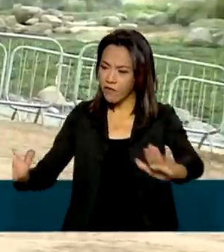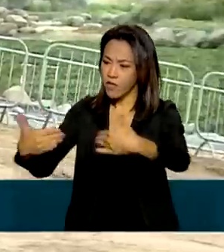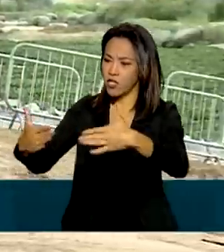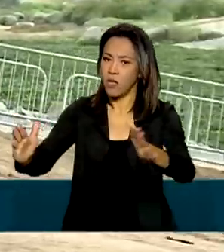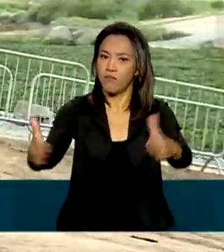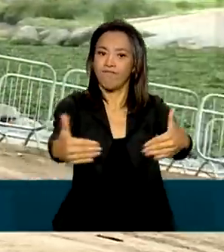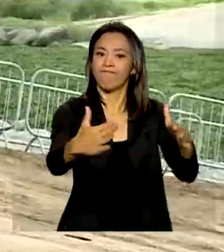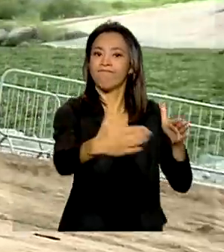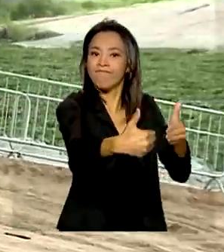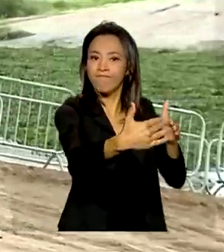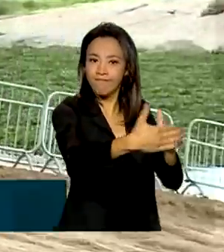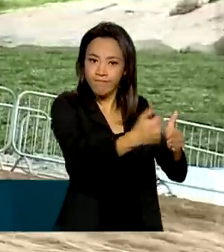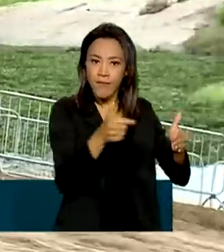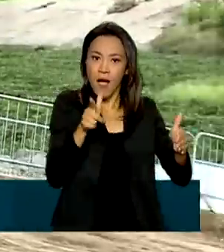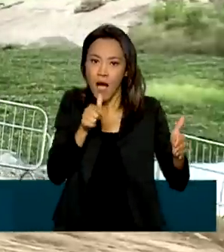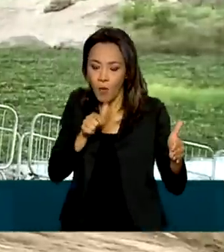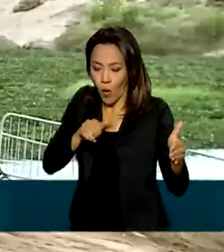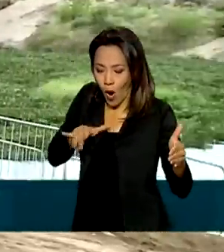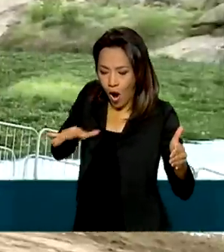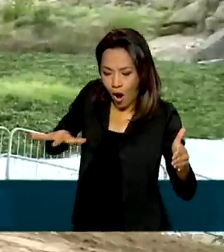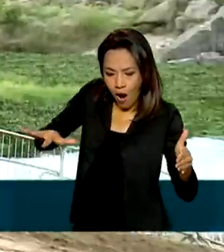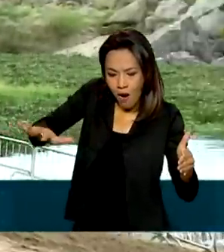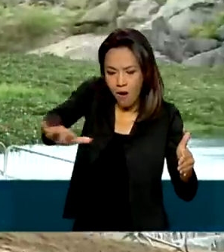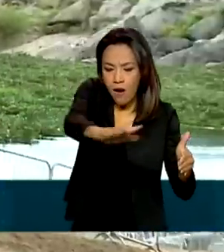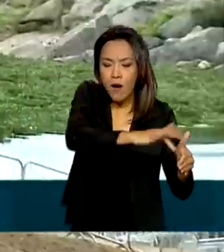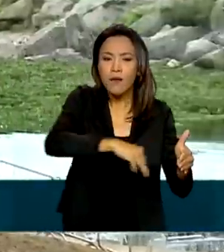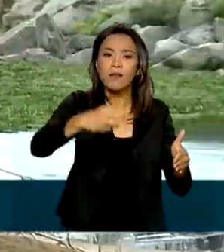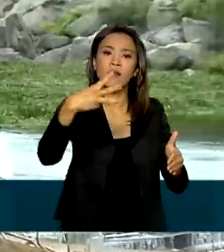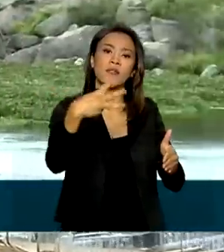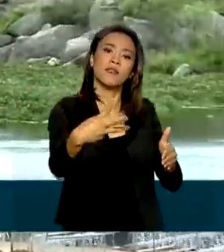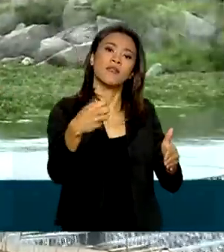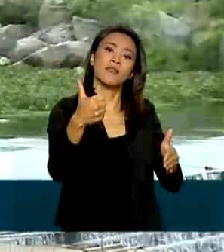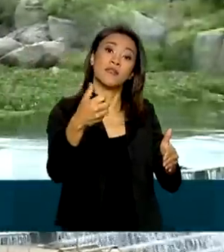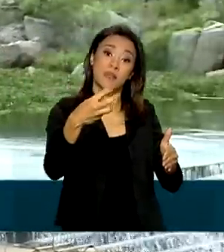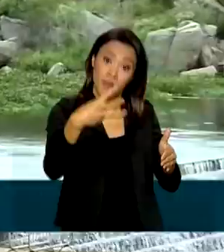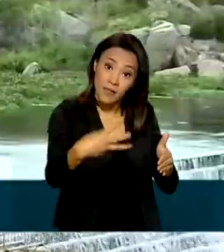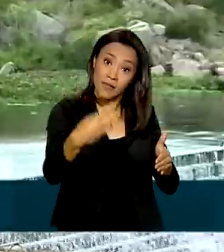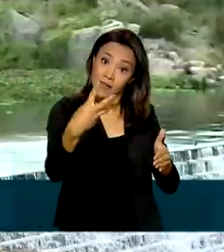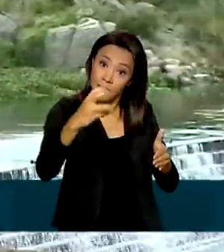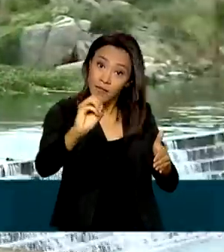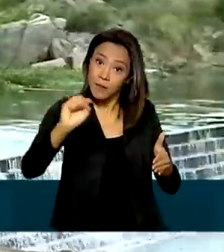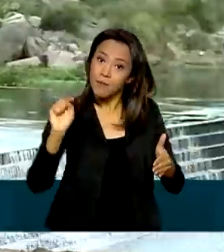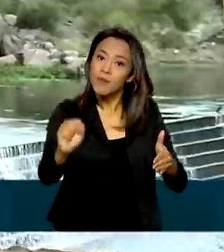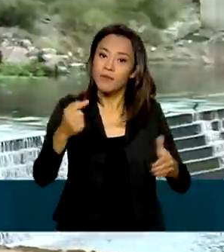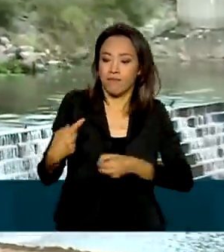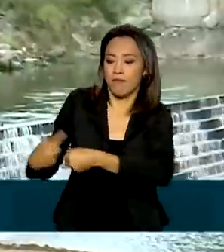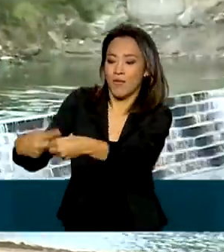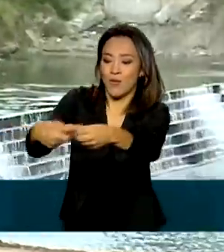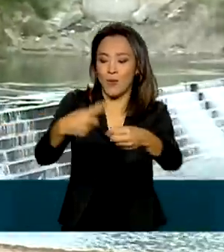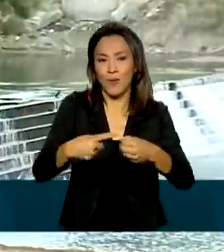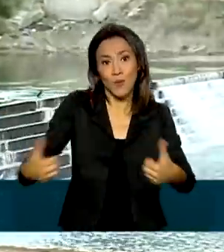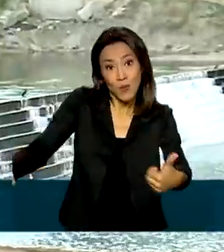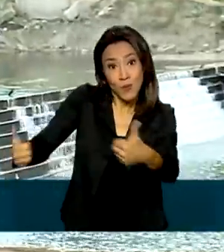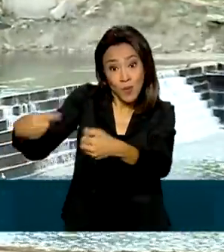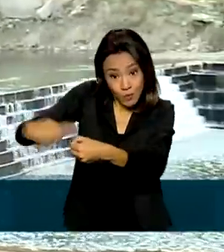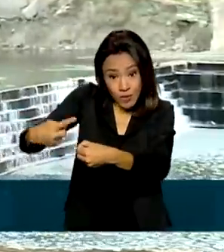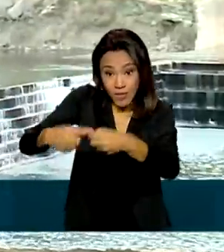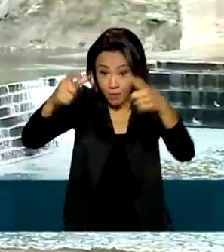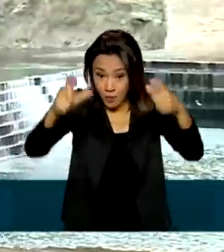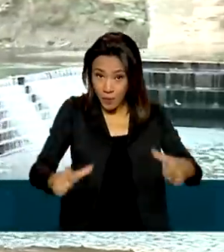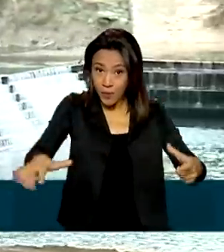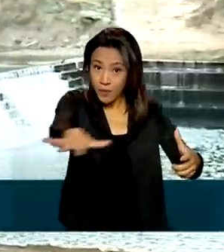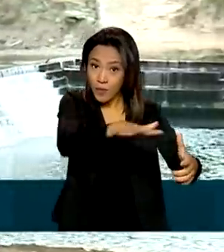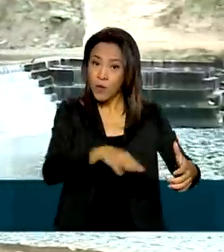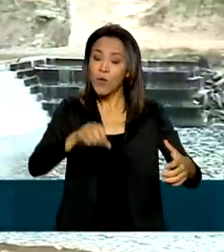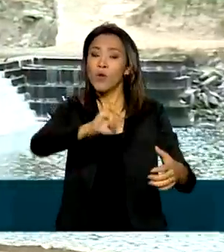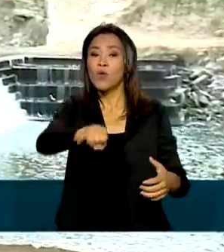e a barragem de Oiticica vai abastecer 330 mil pessoas do município de Jucurutu, onde está localizada, e